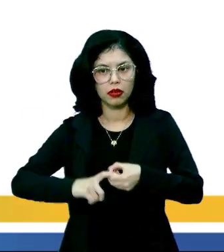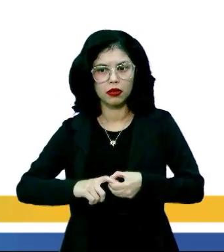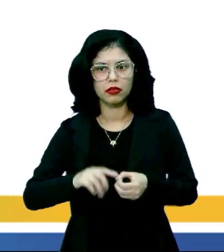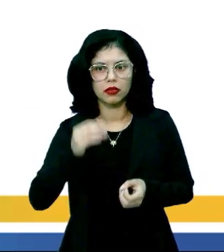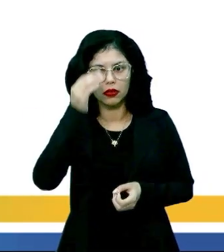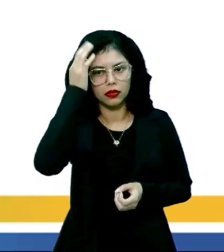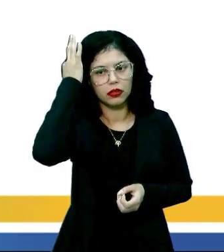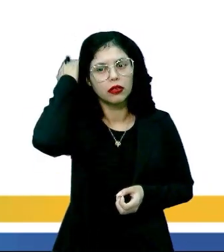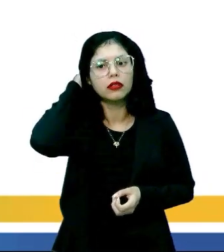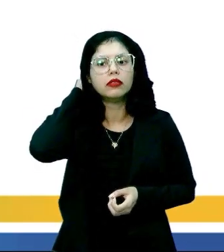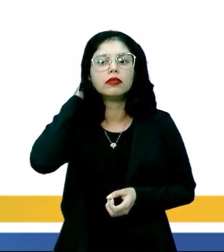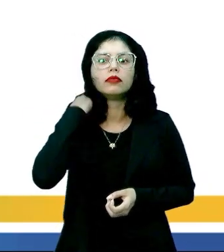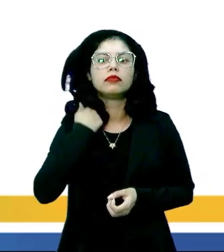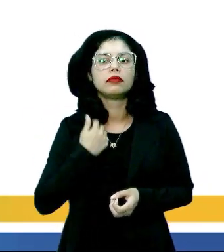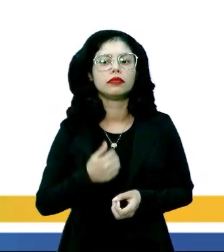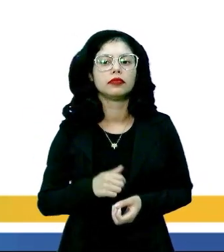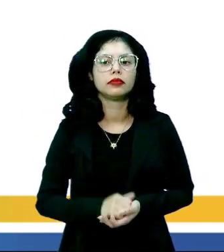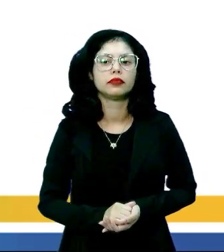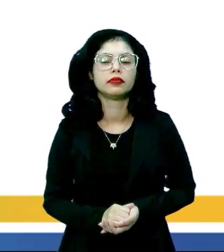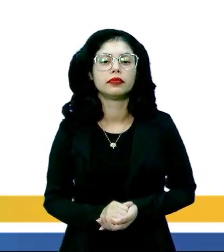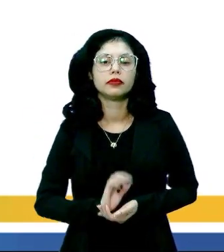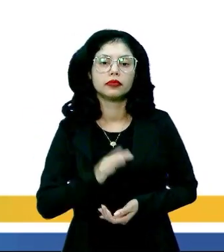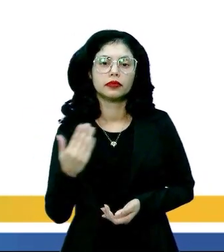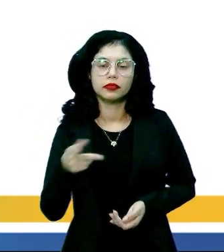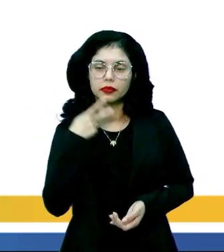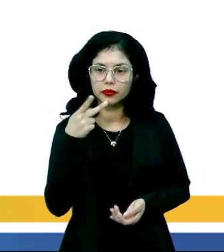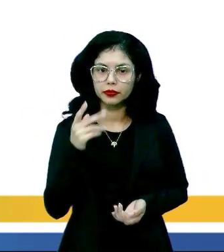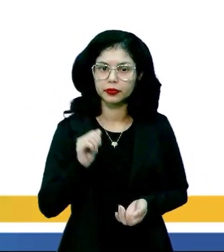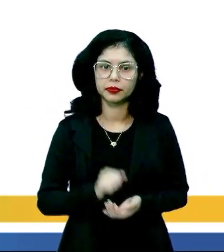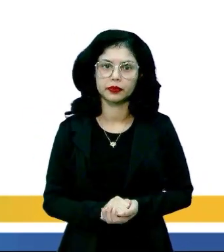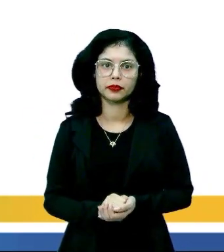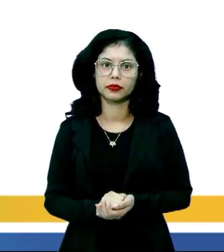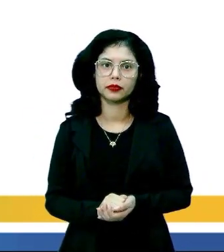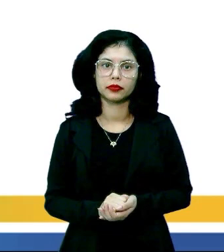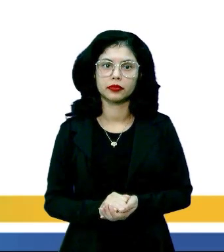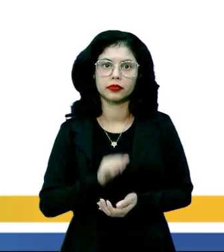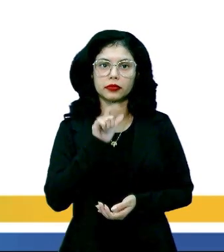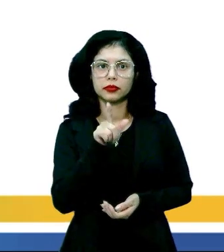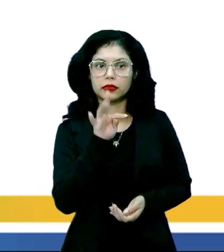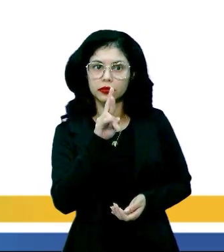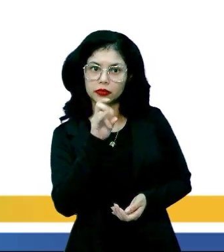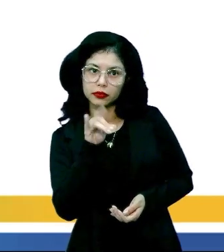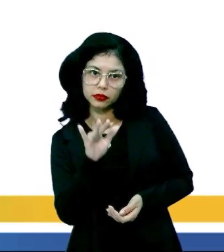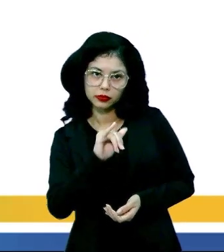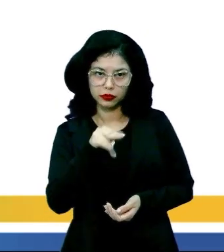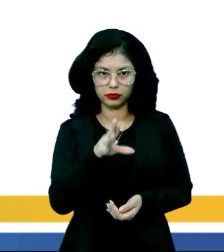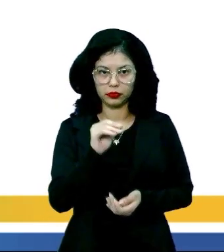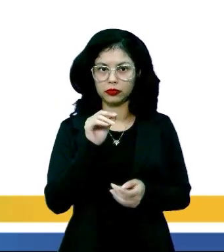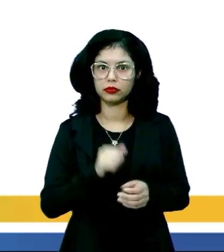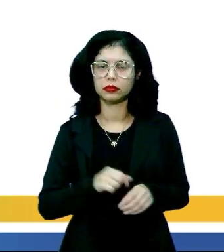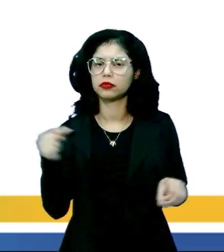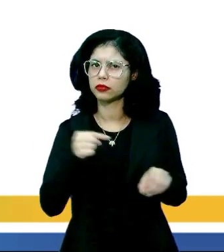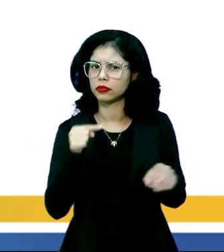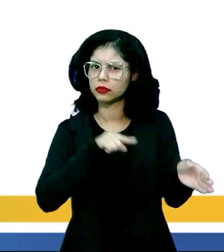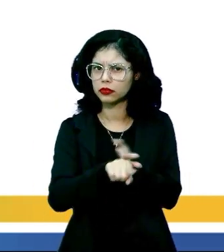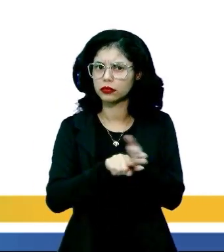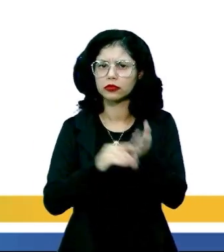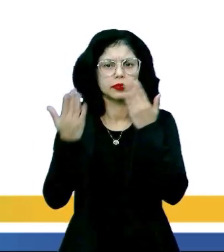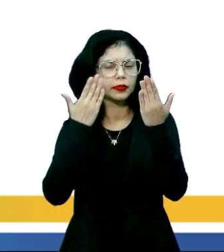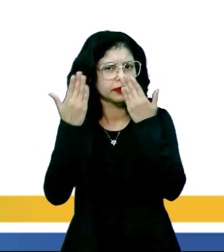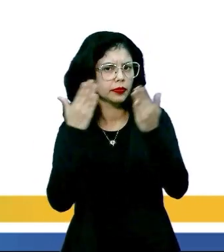lá no enunciado da questão, quando está escrito para Andréa J do Núcleo de Pesquisa da